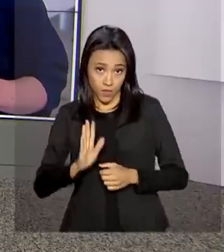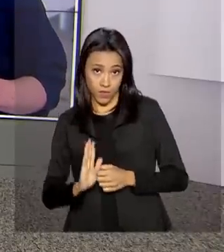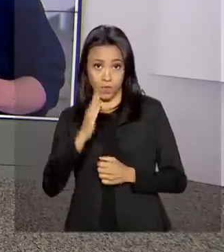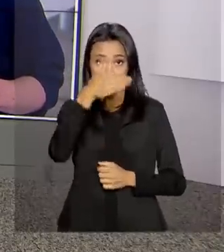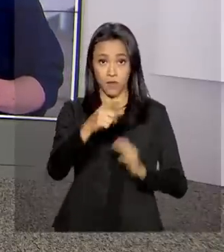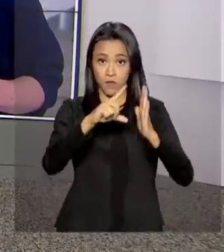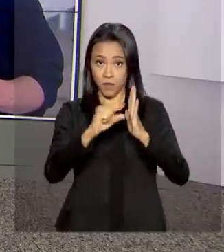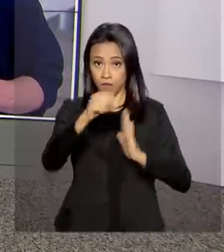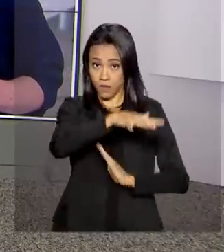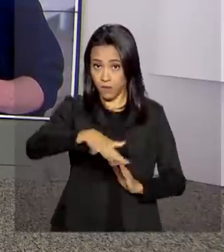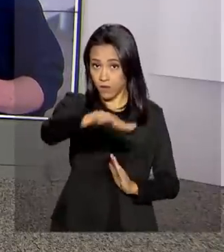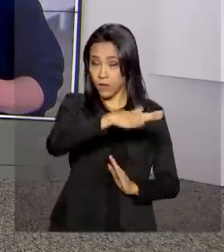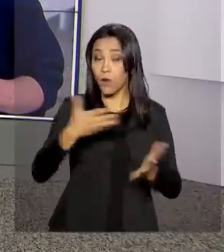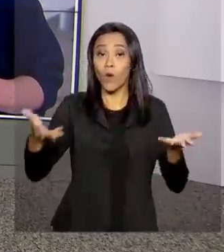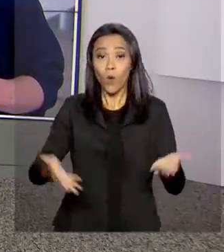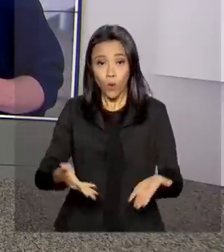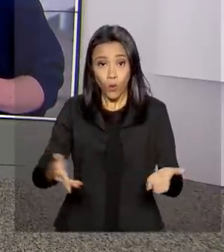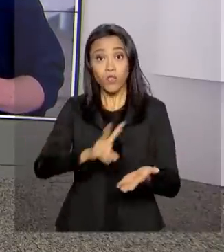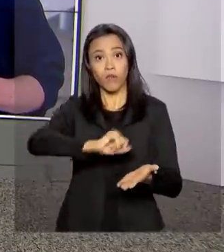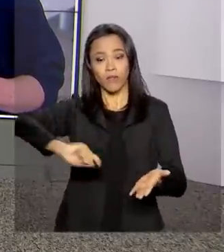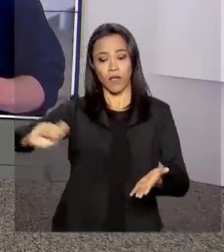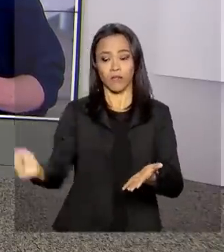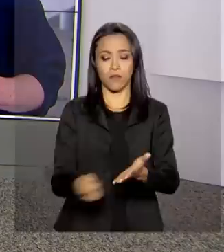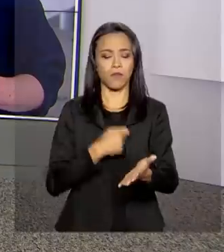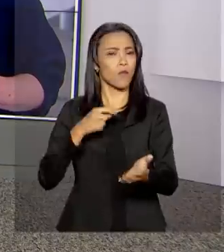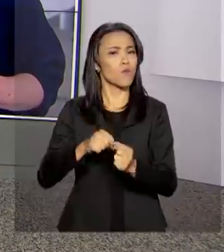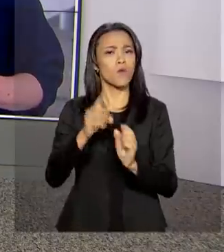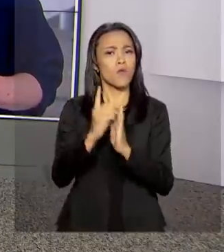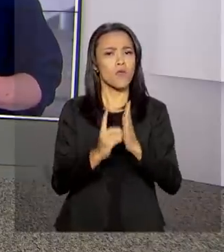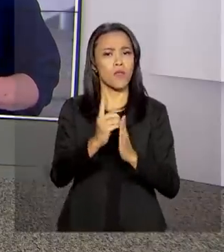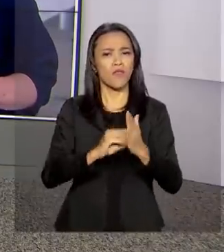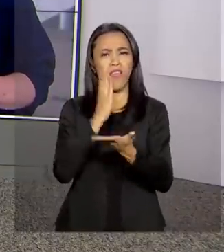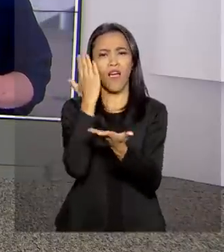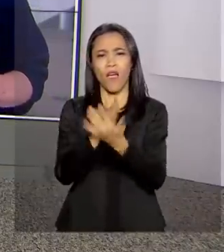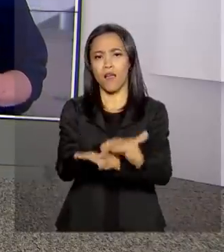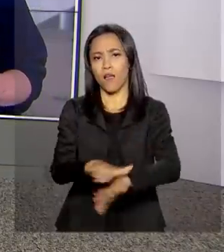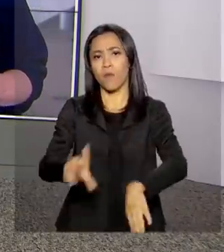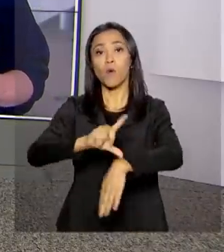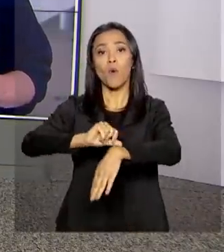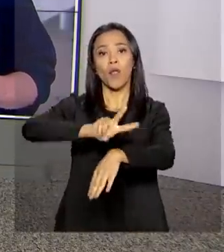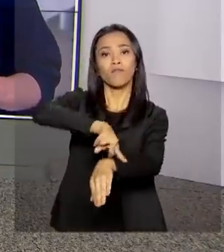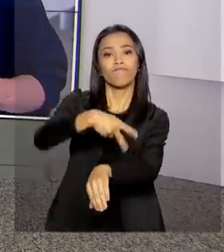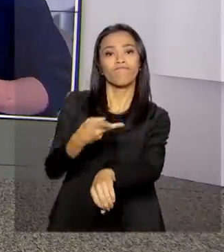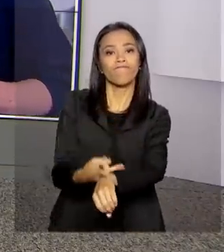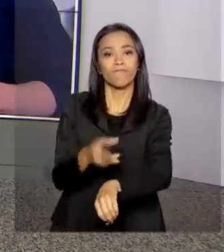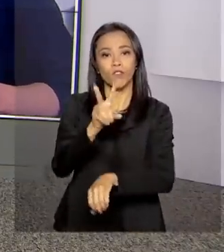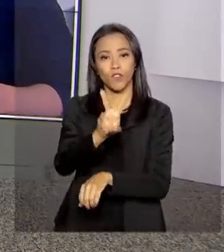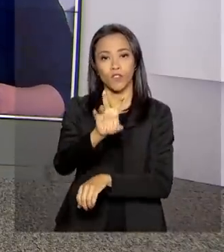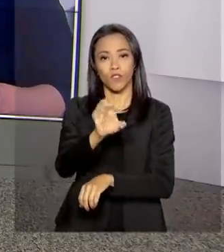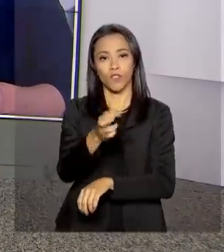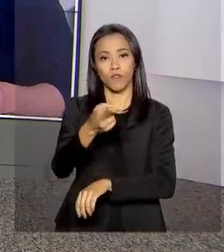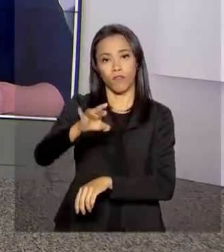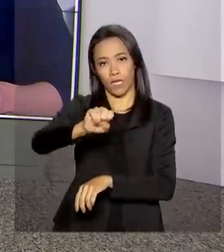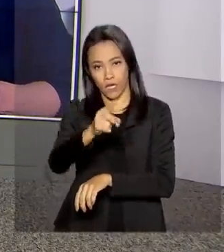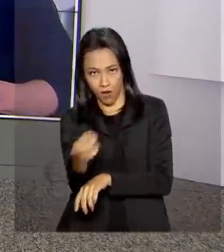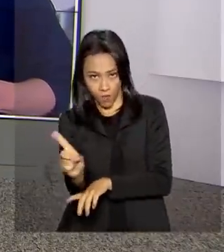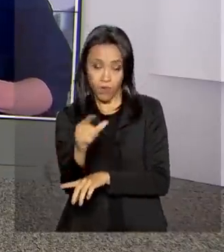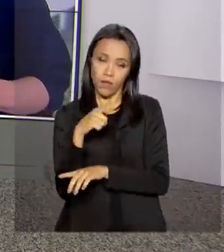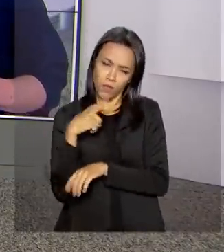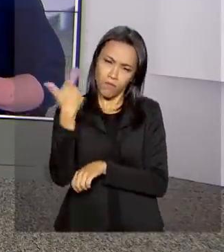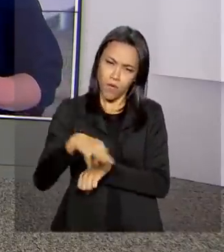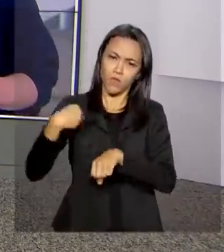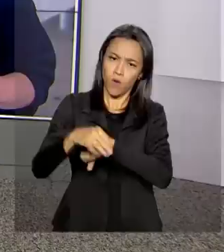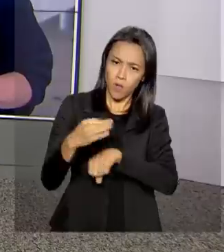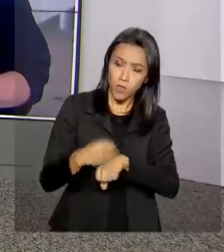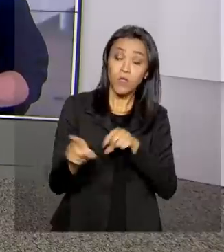para o Palácio do Planalto, porque hoje vai ser assinado o decreto que acaba com o horário de verão. A repórter Cleide Lopes já está lá e tem informações sobre a agenda